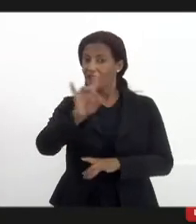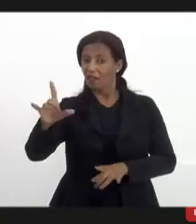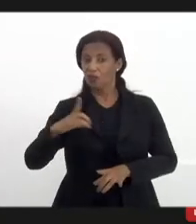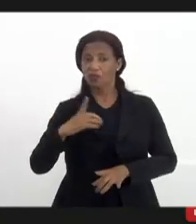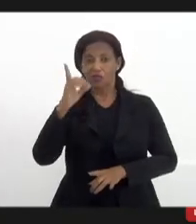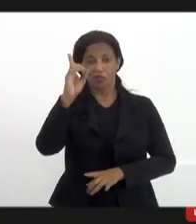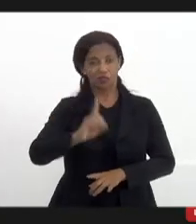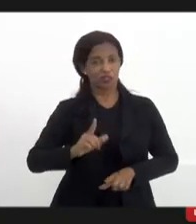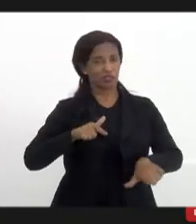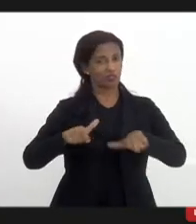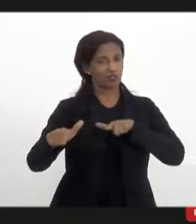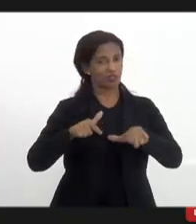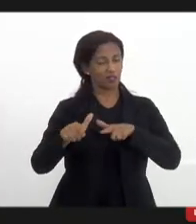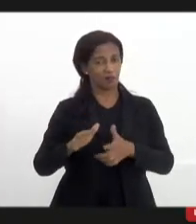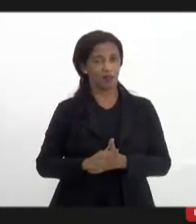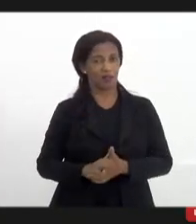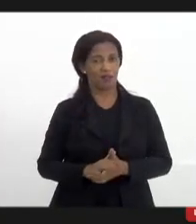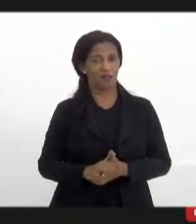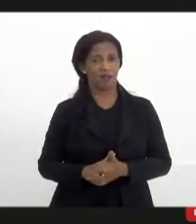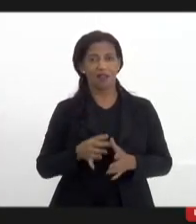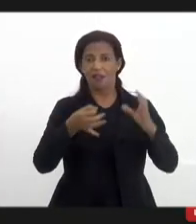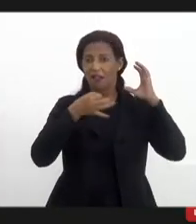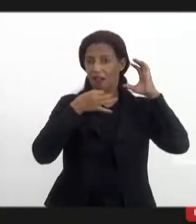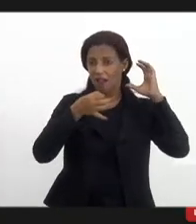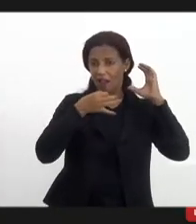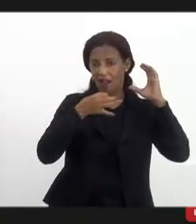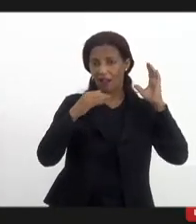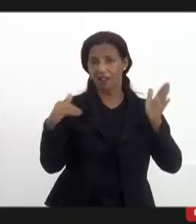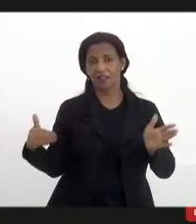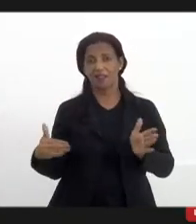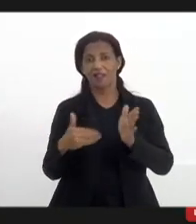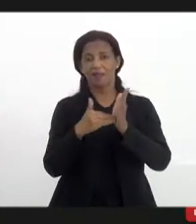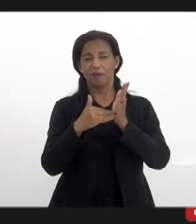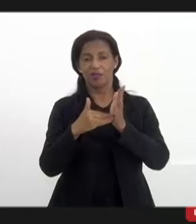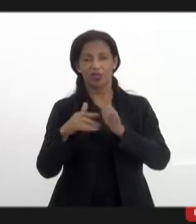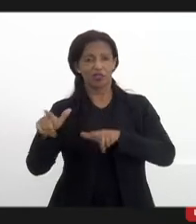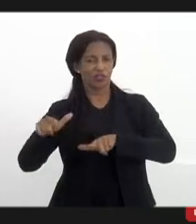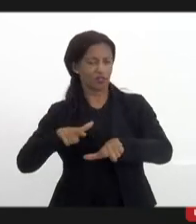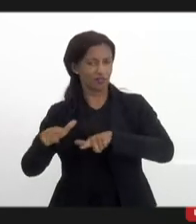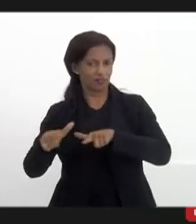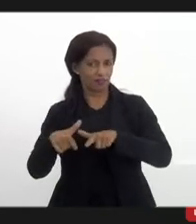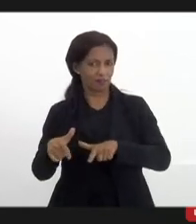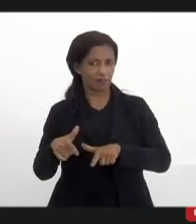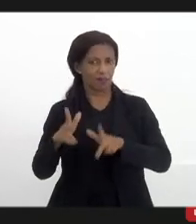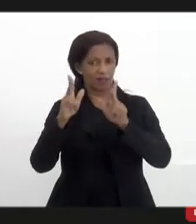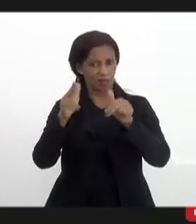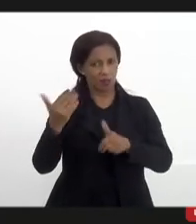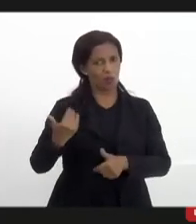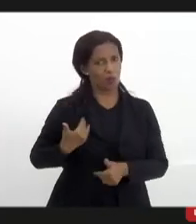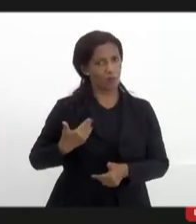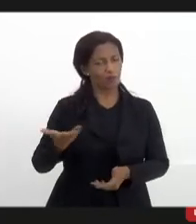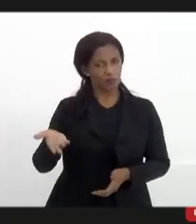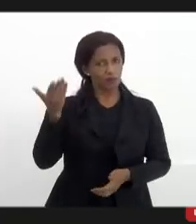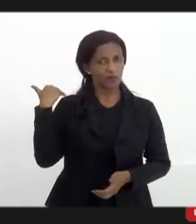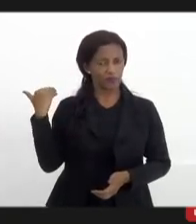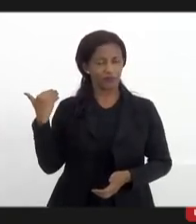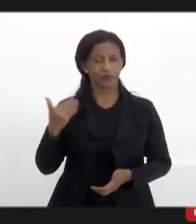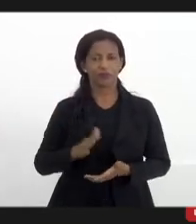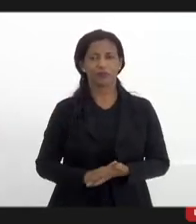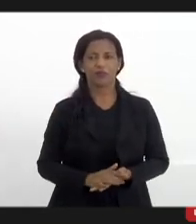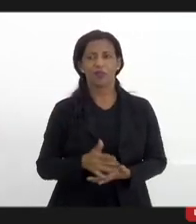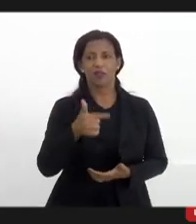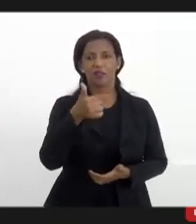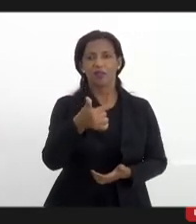evidente a rádio comunitária tem aquele limite de trabalhar como disse nosso companheiro que falou anteriormente